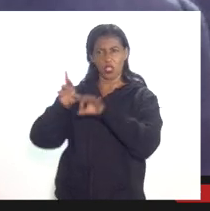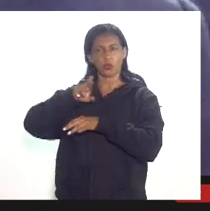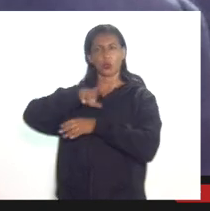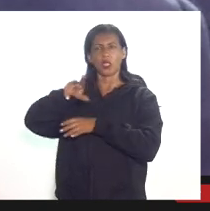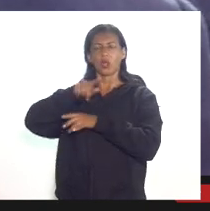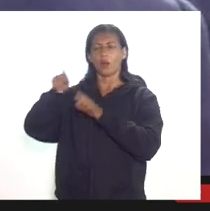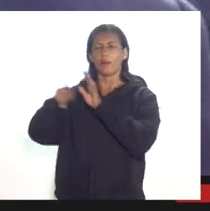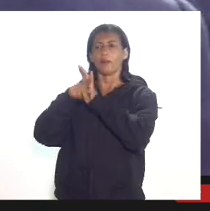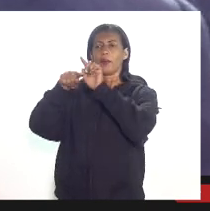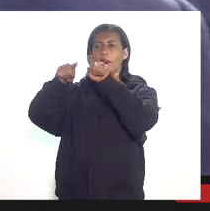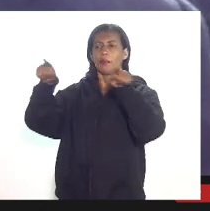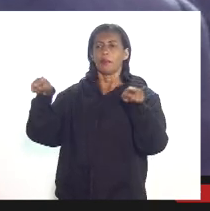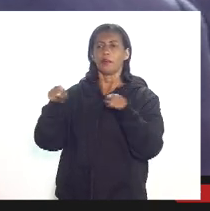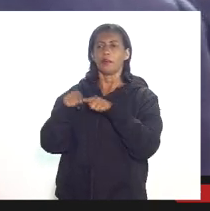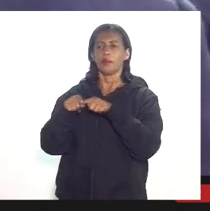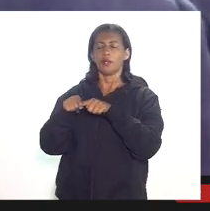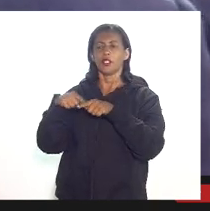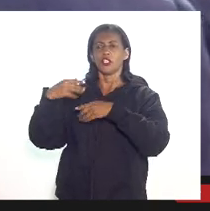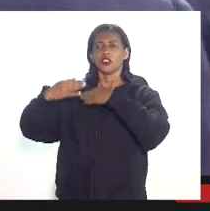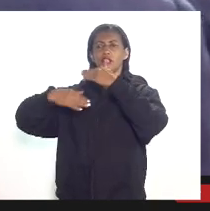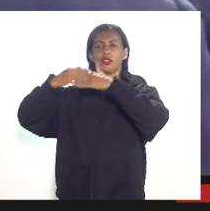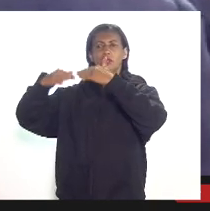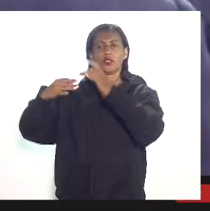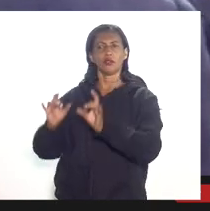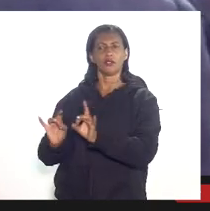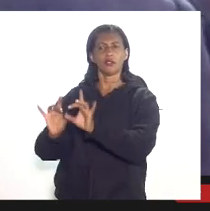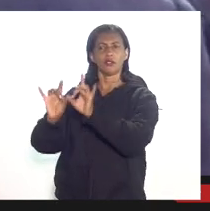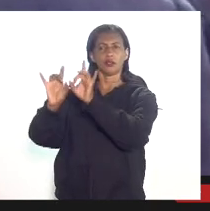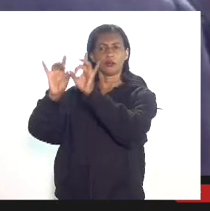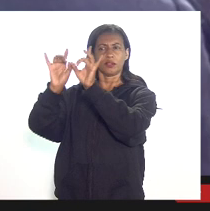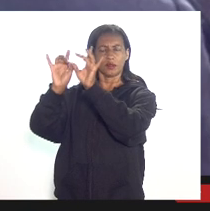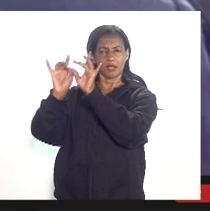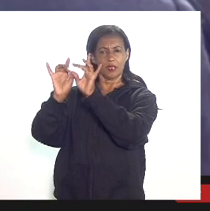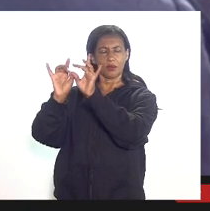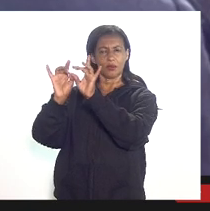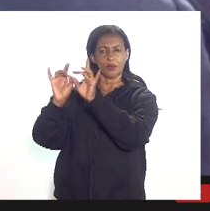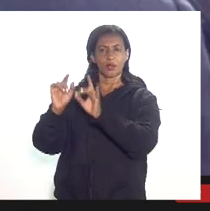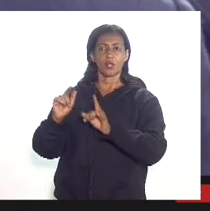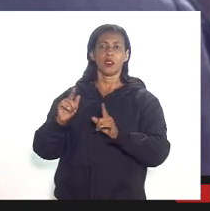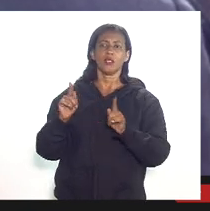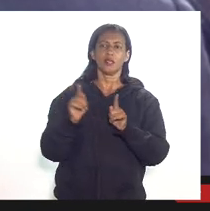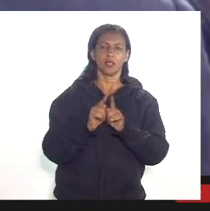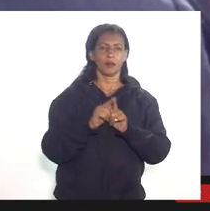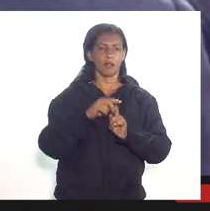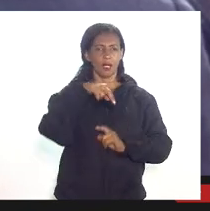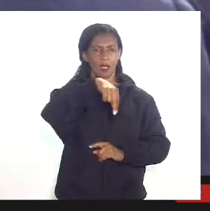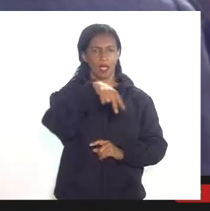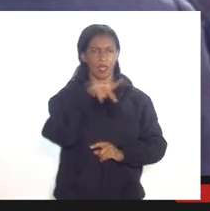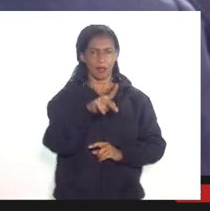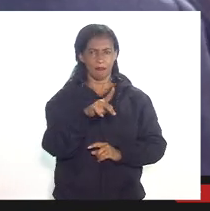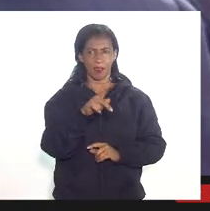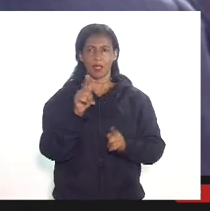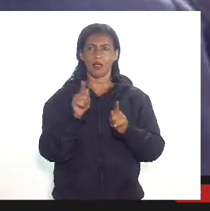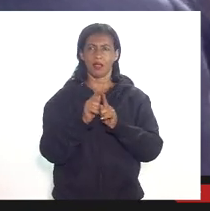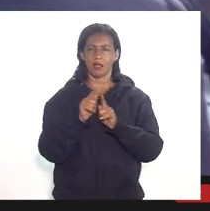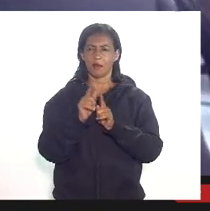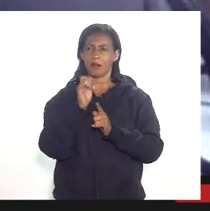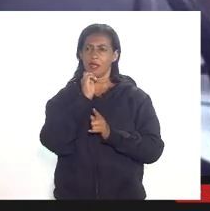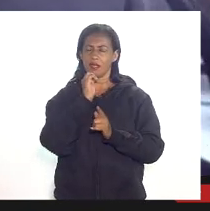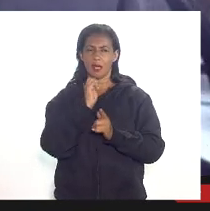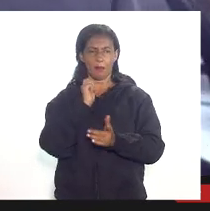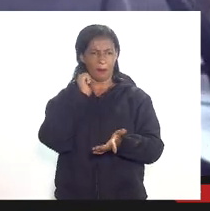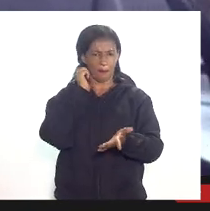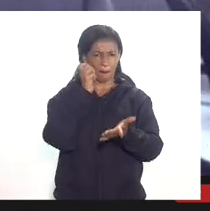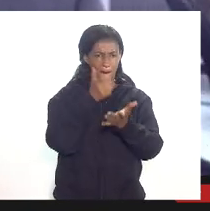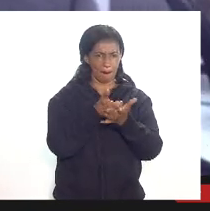gerou a participação especial e outra pergunta a ANP cobre eventual saldo de recursos não aplicado